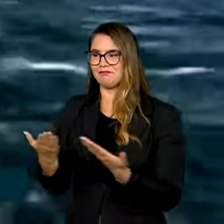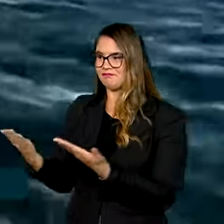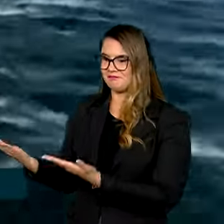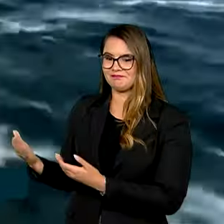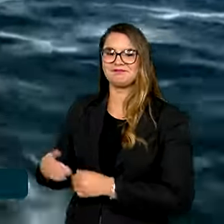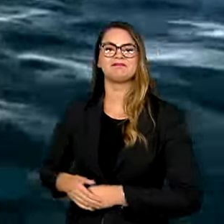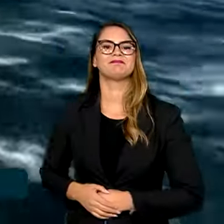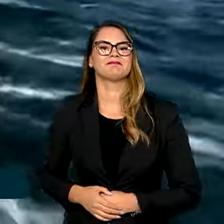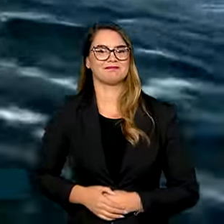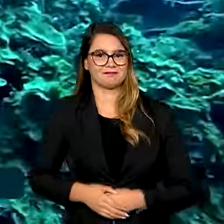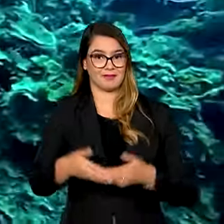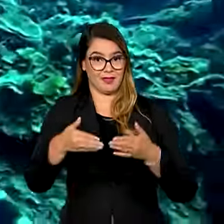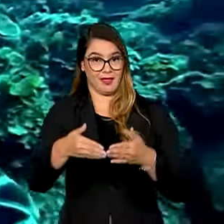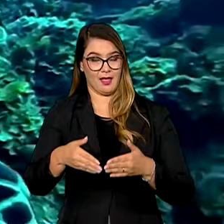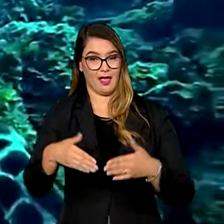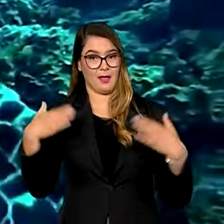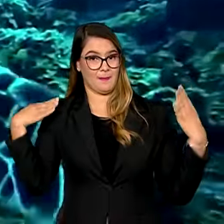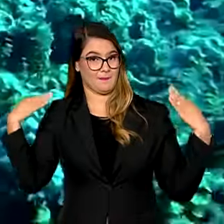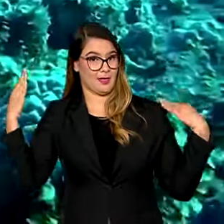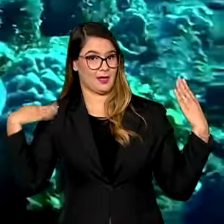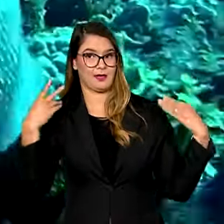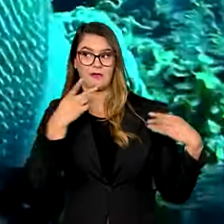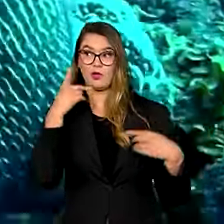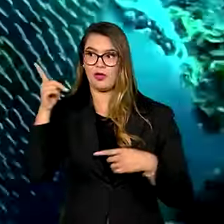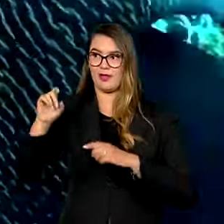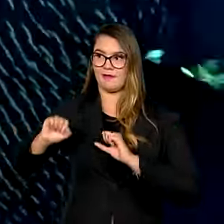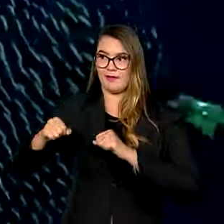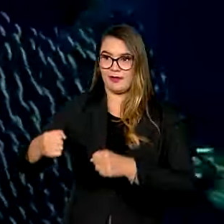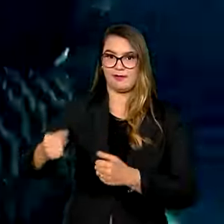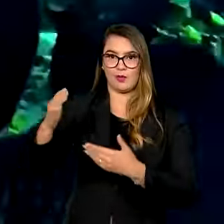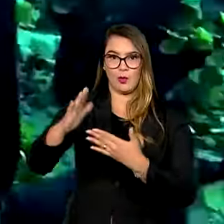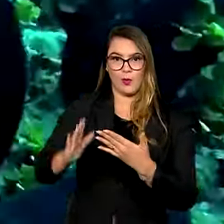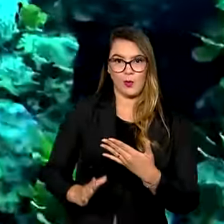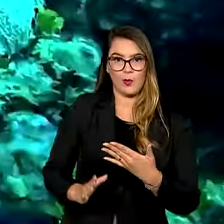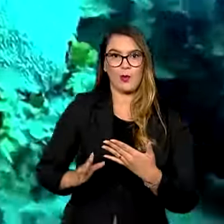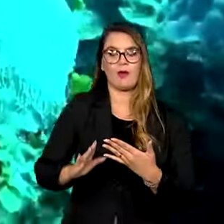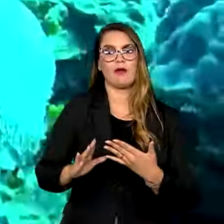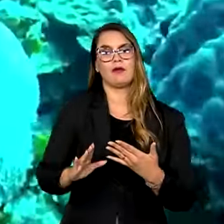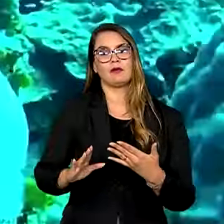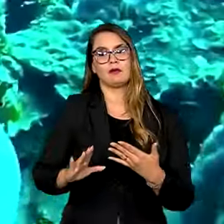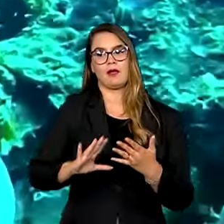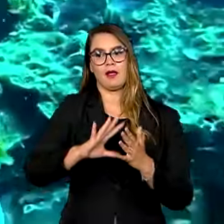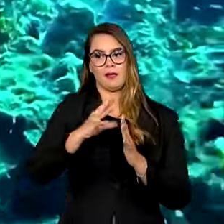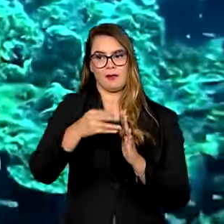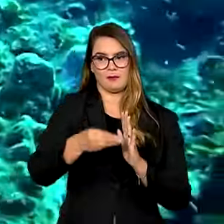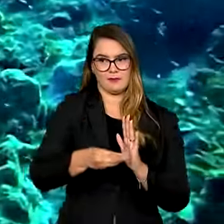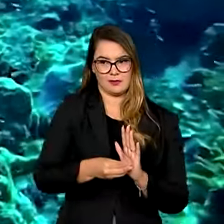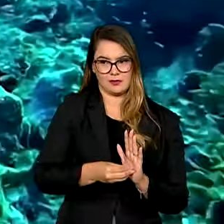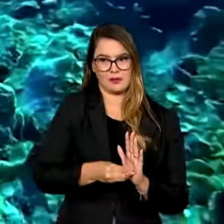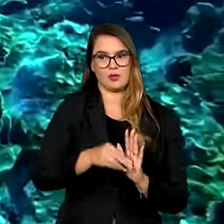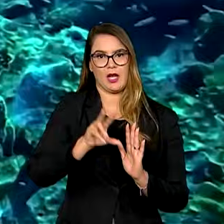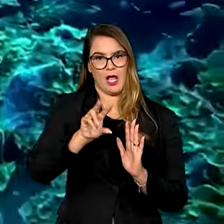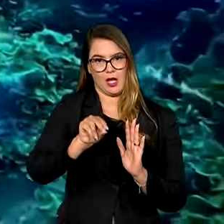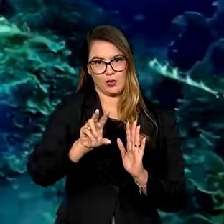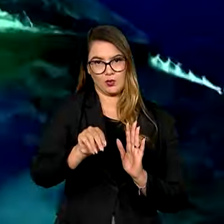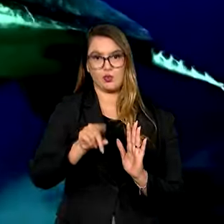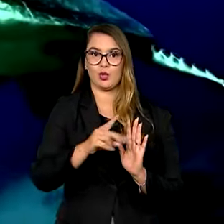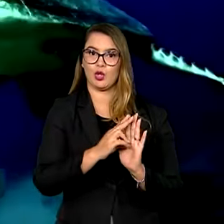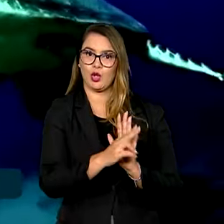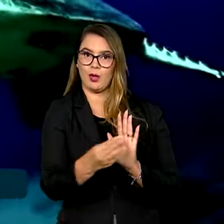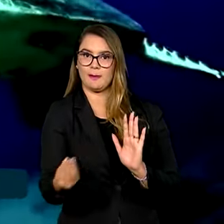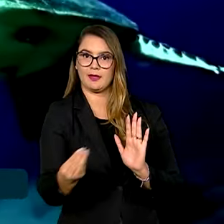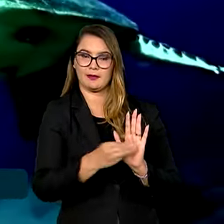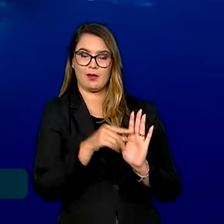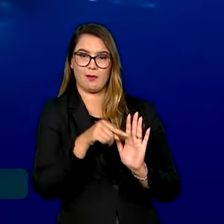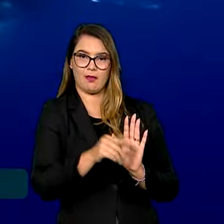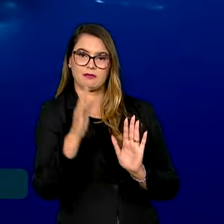obra. Segundo a Marinha, o Maitá será usado para defender a região da chamada Amazônia Azul, apelido dado à região costeira